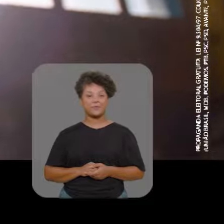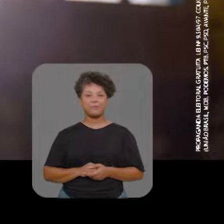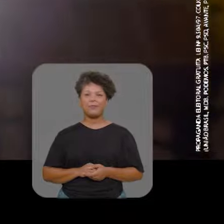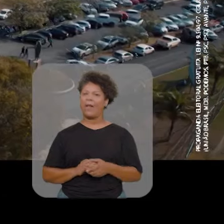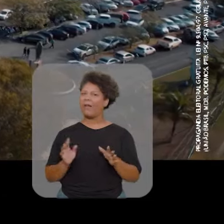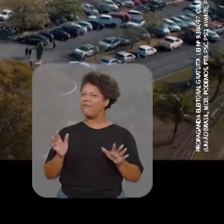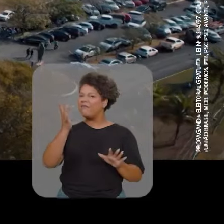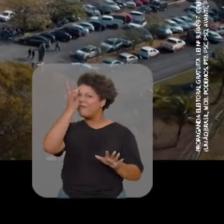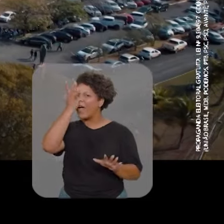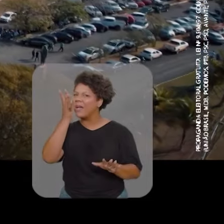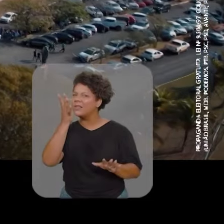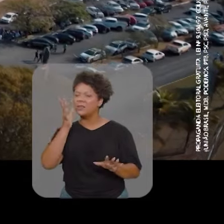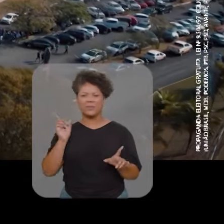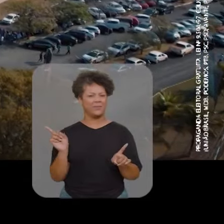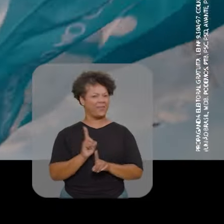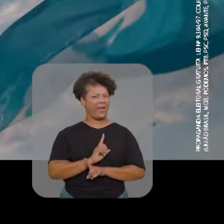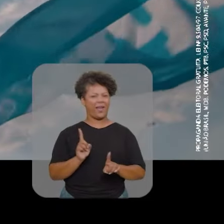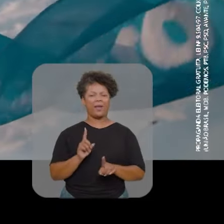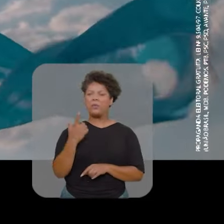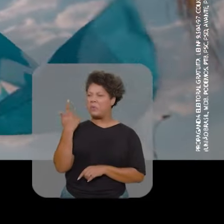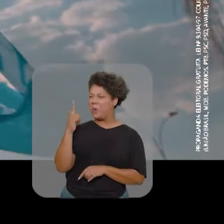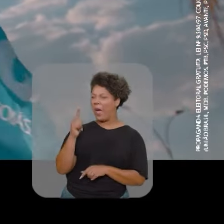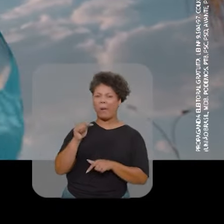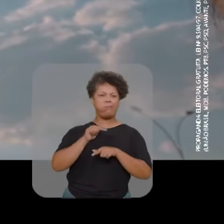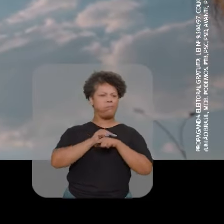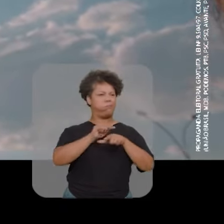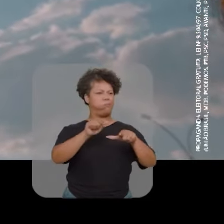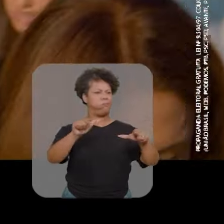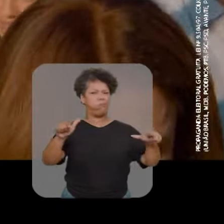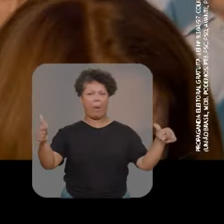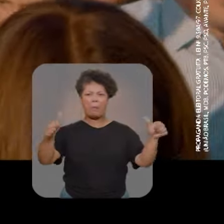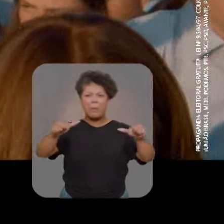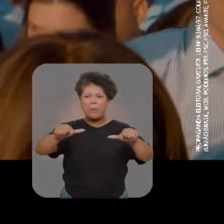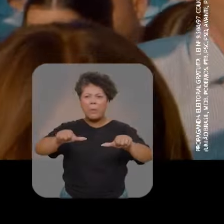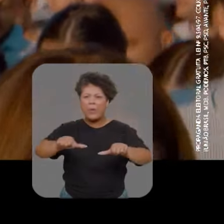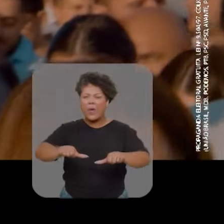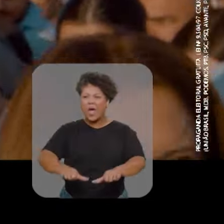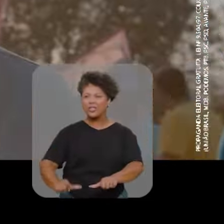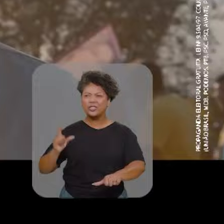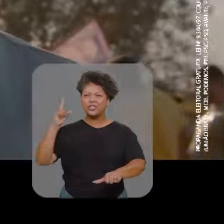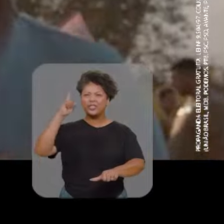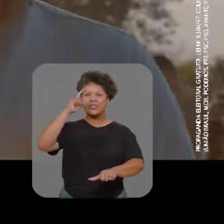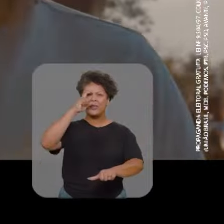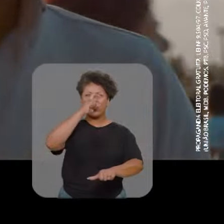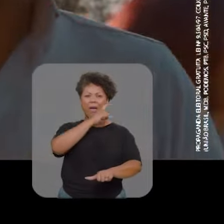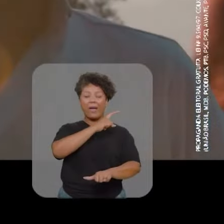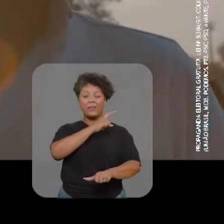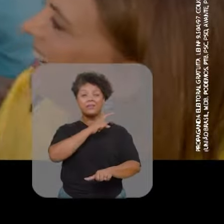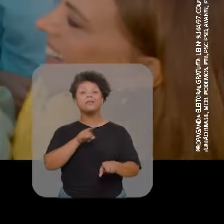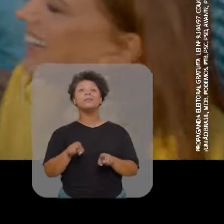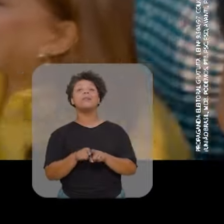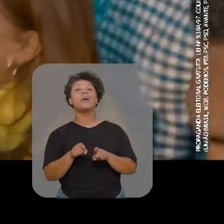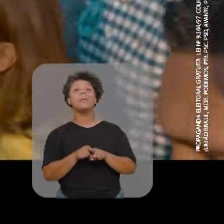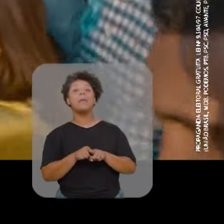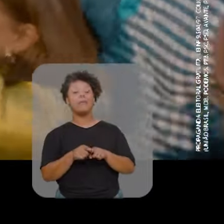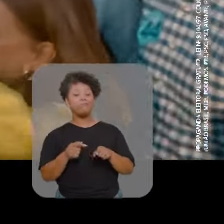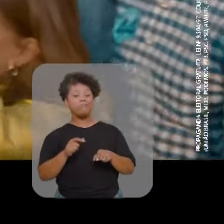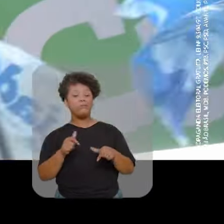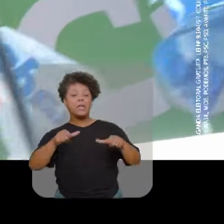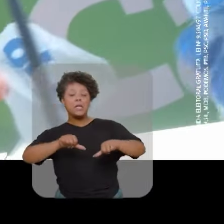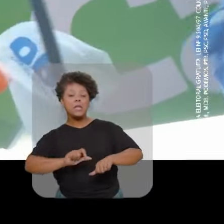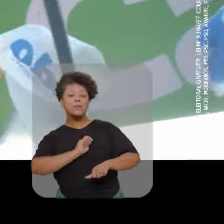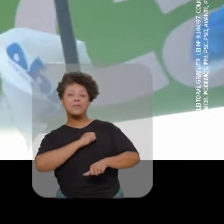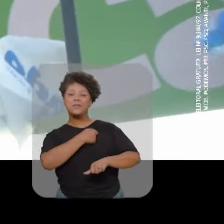Não foi fácil. Estado totalmente colapsado. Eu vi em tantas dificuldades, mano. Com a crise